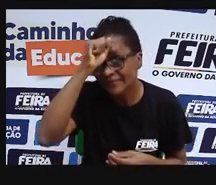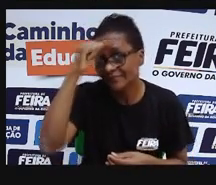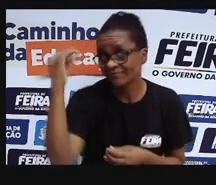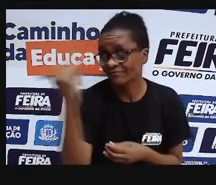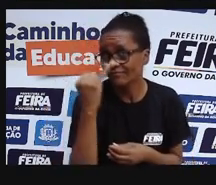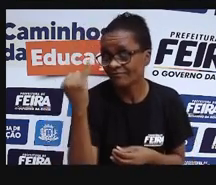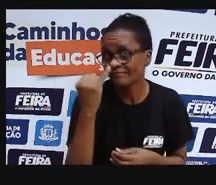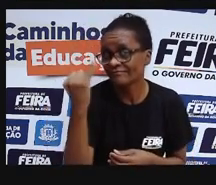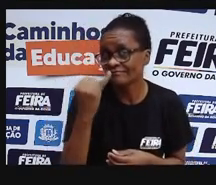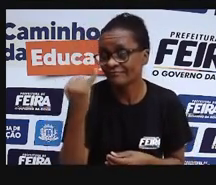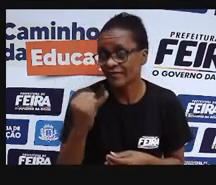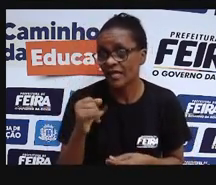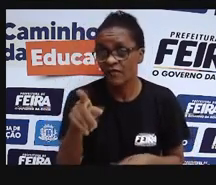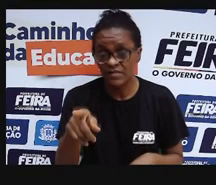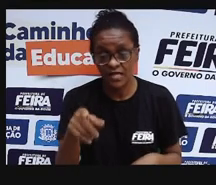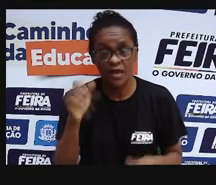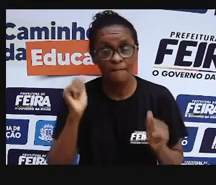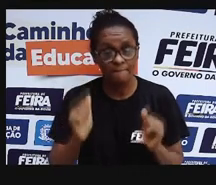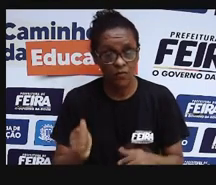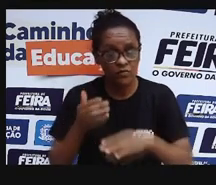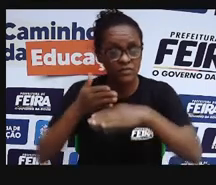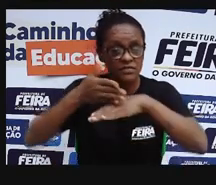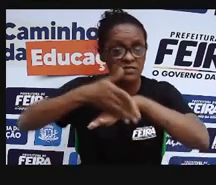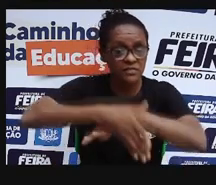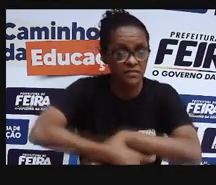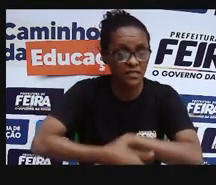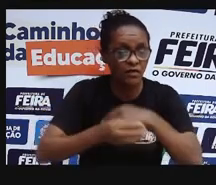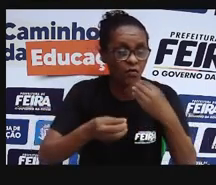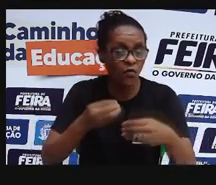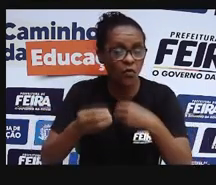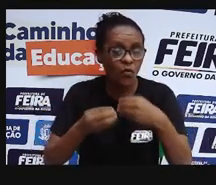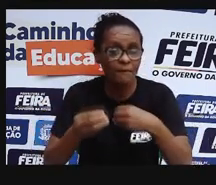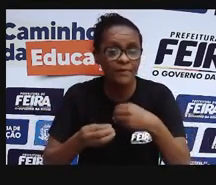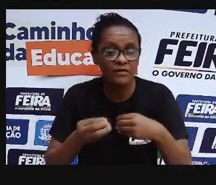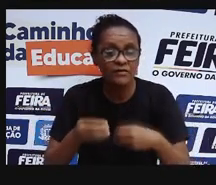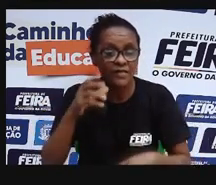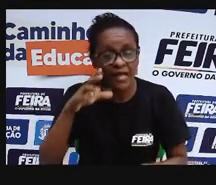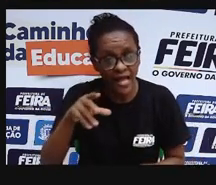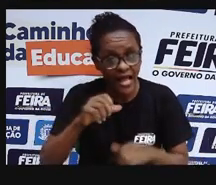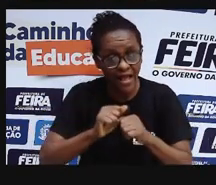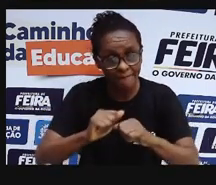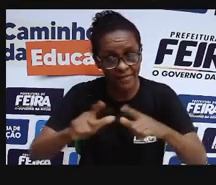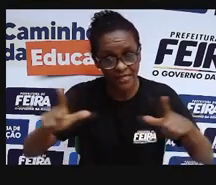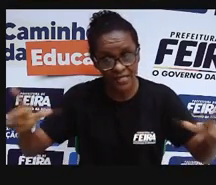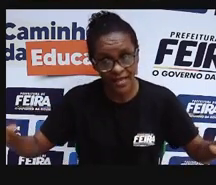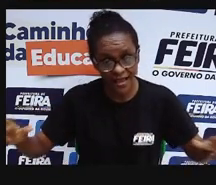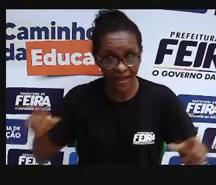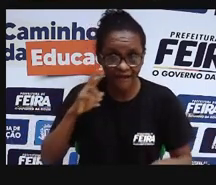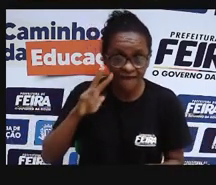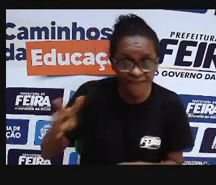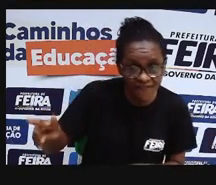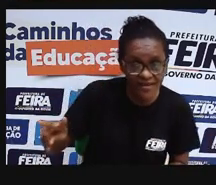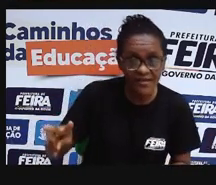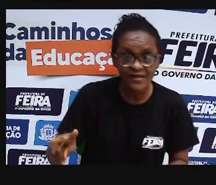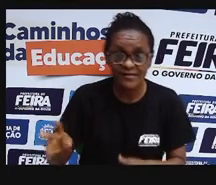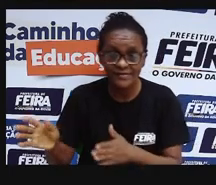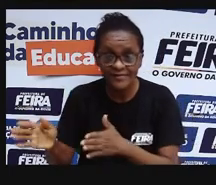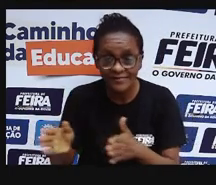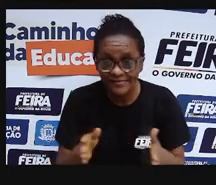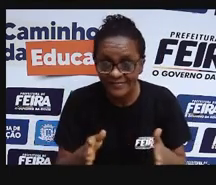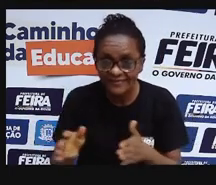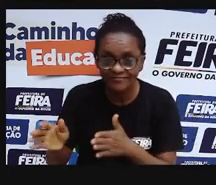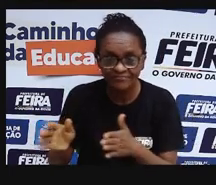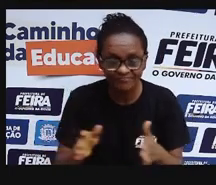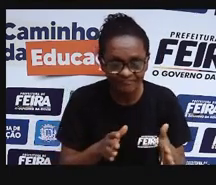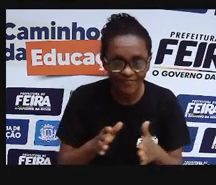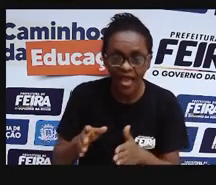pode ser acessado pelo computador, né? Como pelo celular. Existe um aplicativo para que a gente possa acessar o